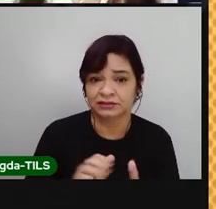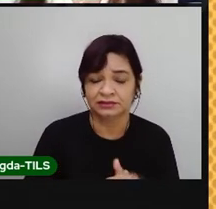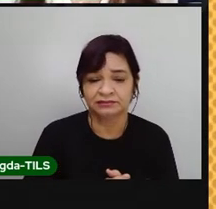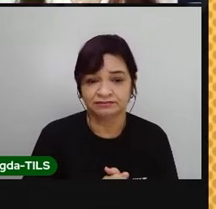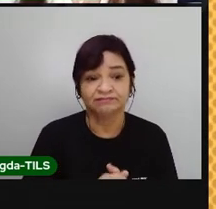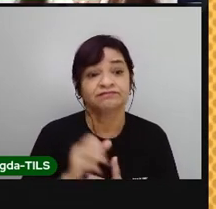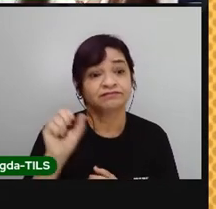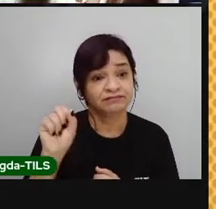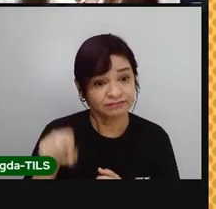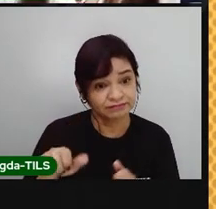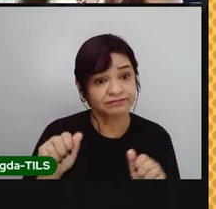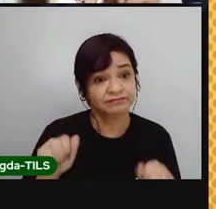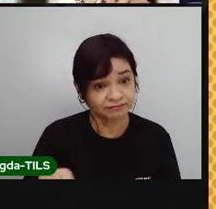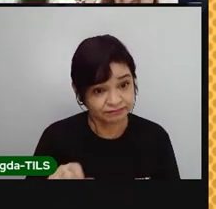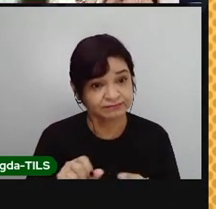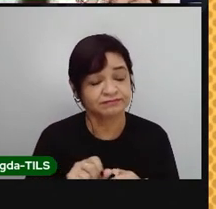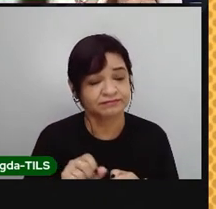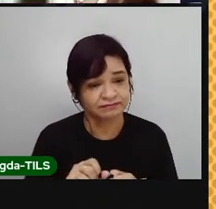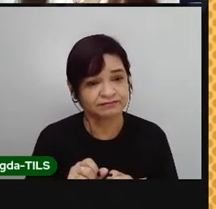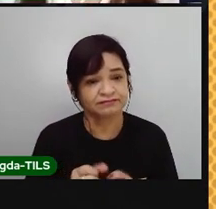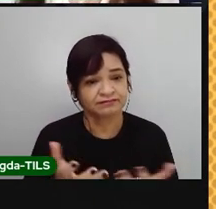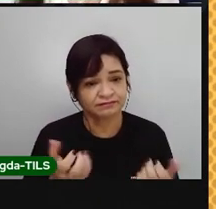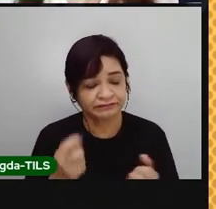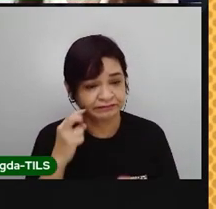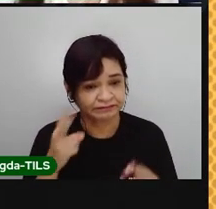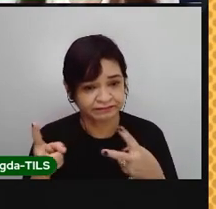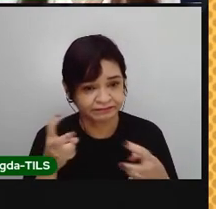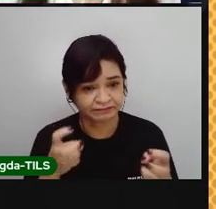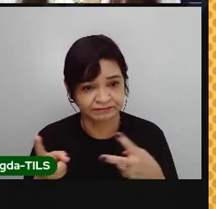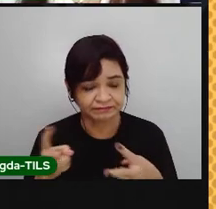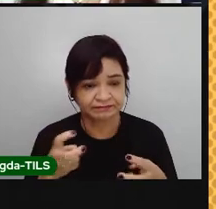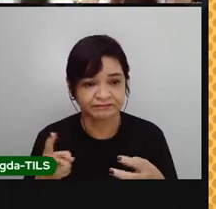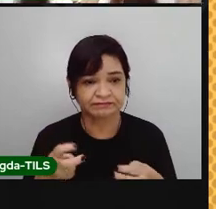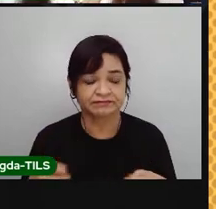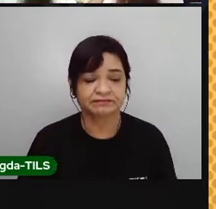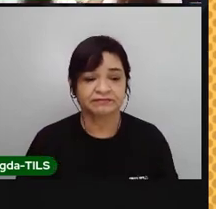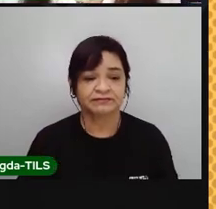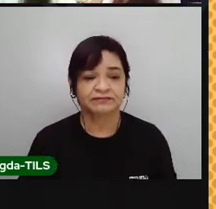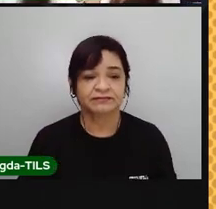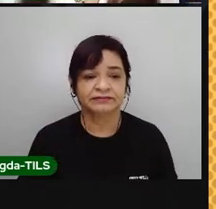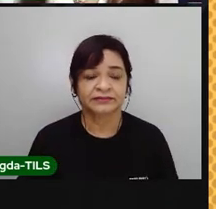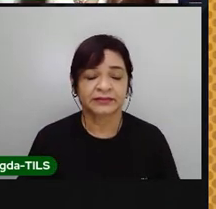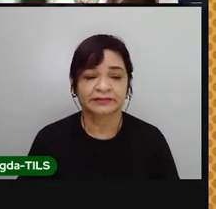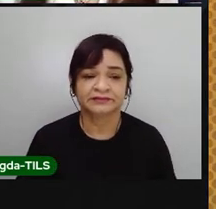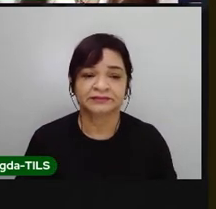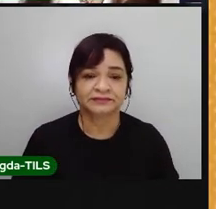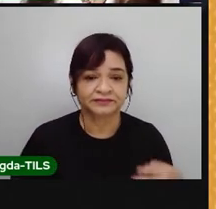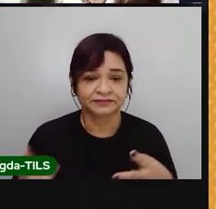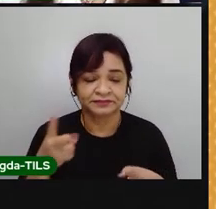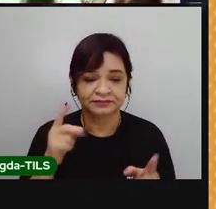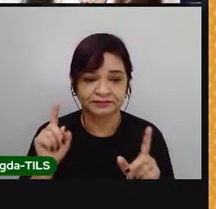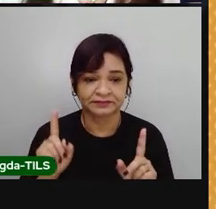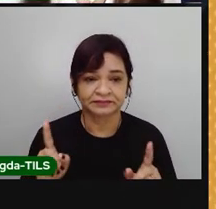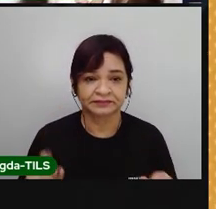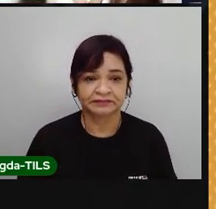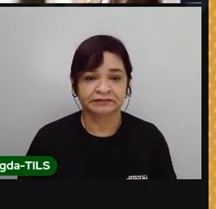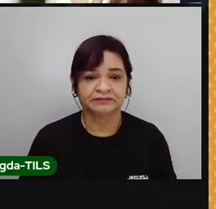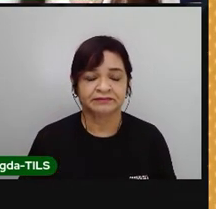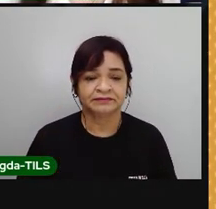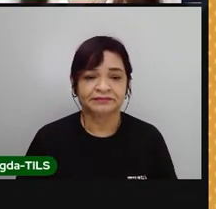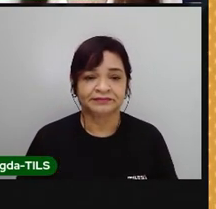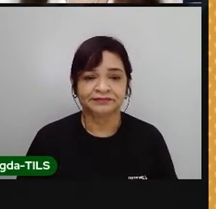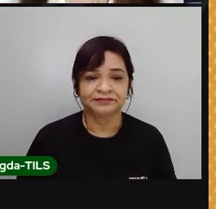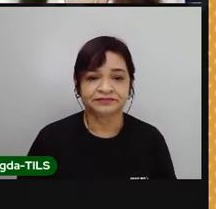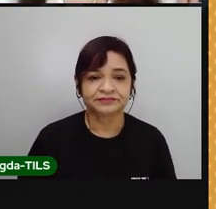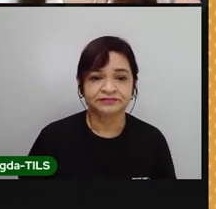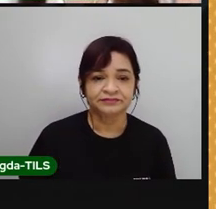Claro que a gente pode. E vamos ver algumas dessas alternativas agora. A gente já viu um pouquinho nos vídeos. Então,